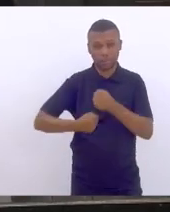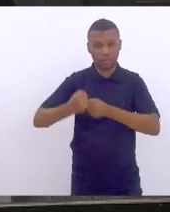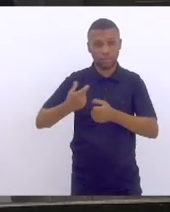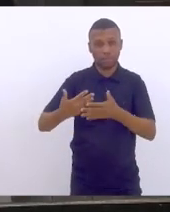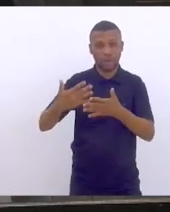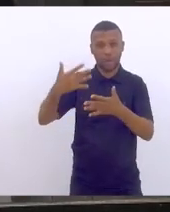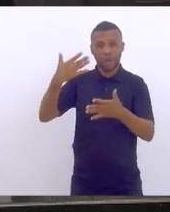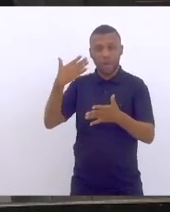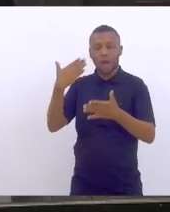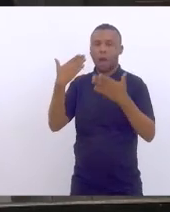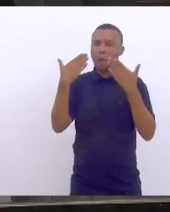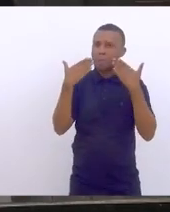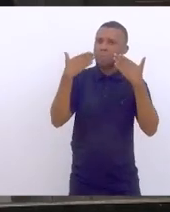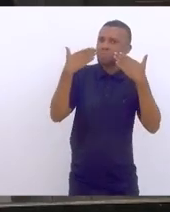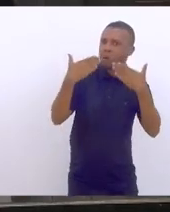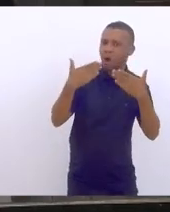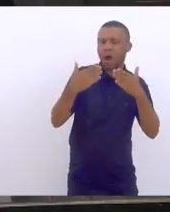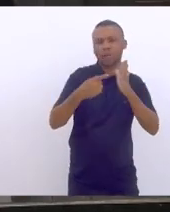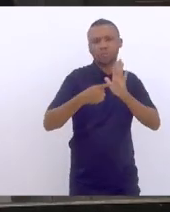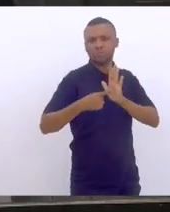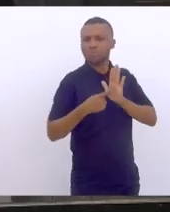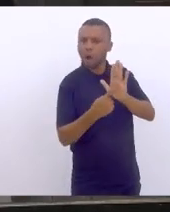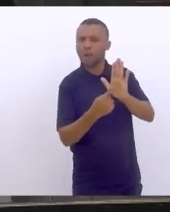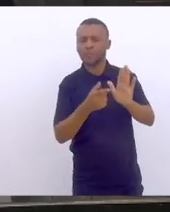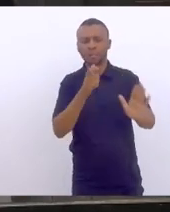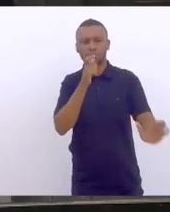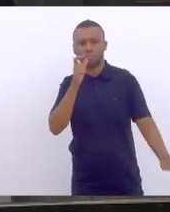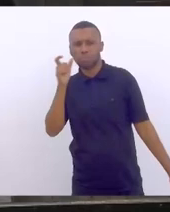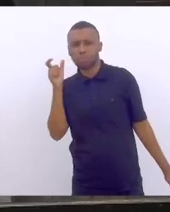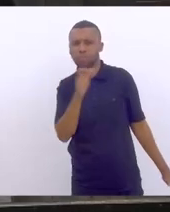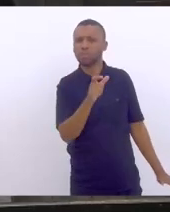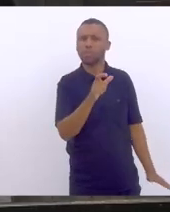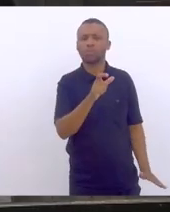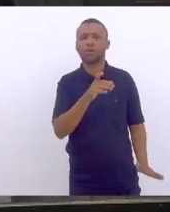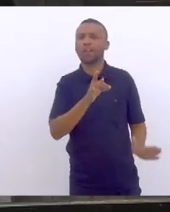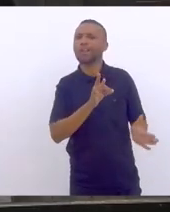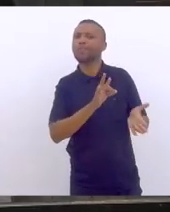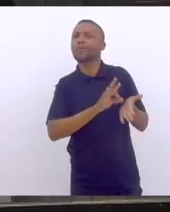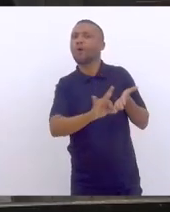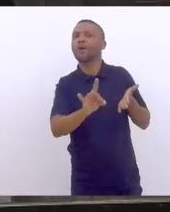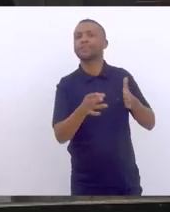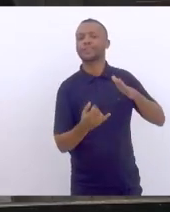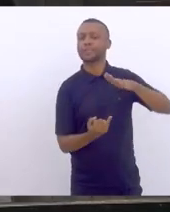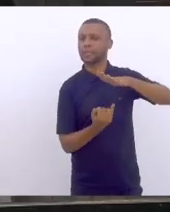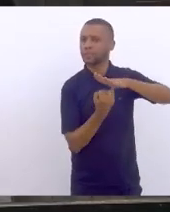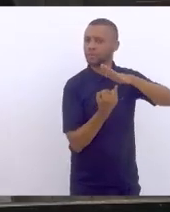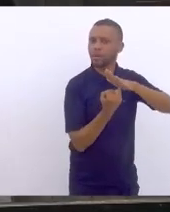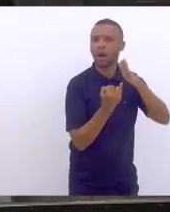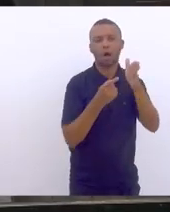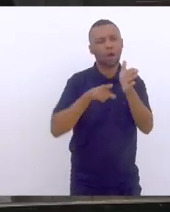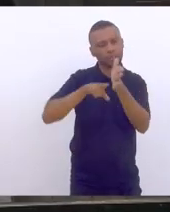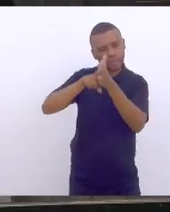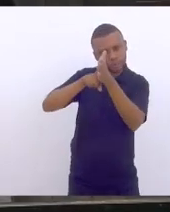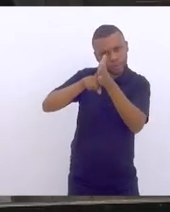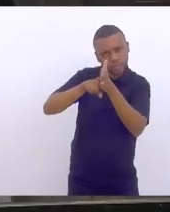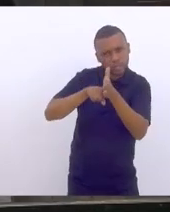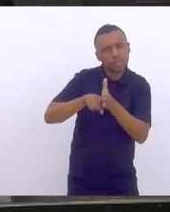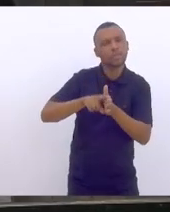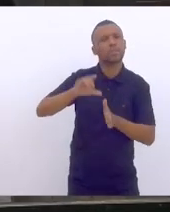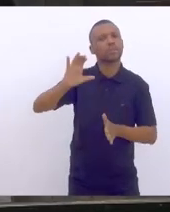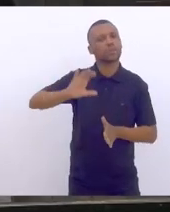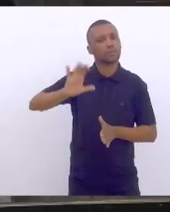demonstrações que é adversário da ciência e de suas instituições. Aqui no Rio de Janeiro,